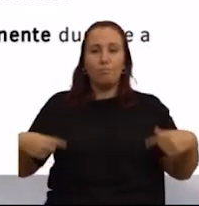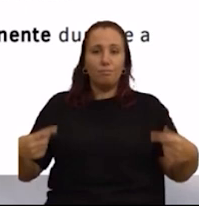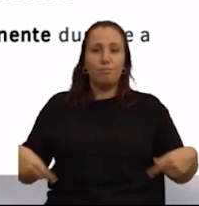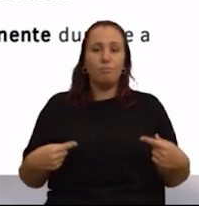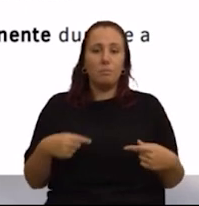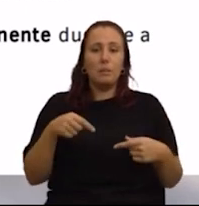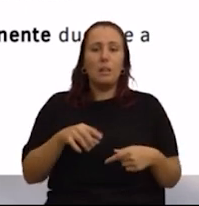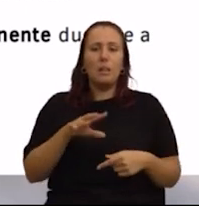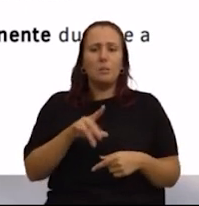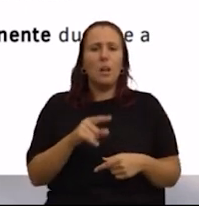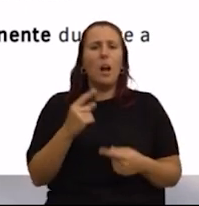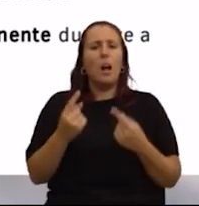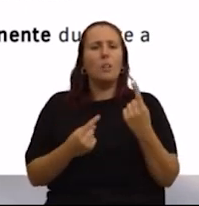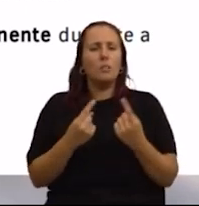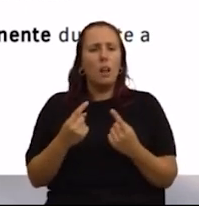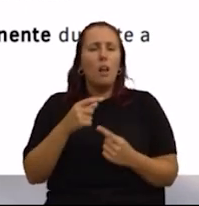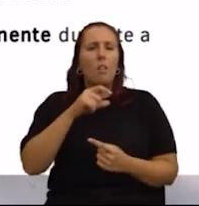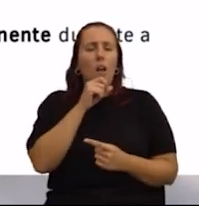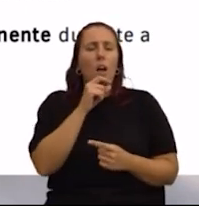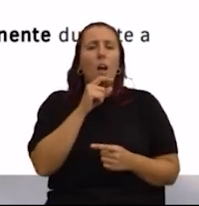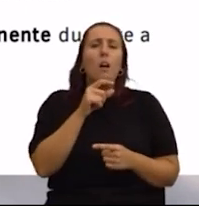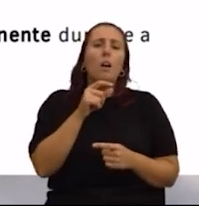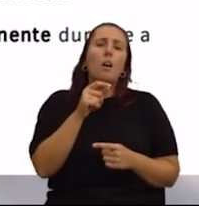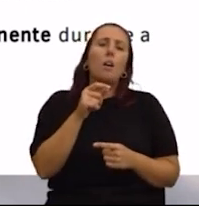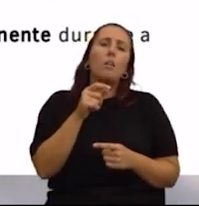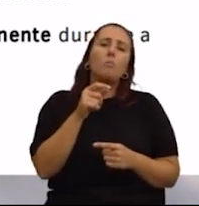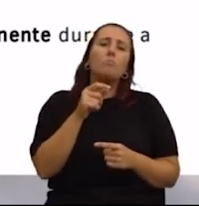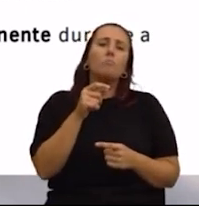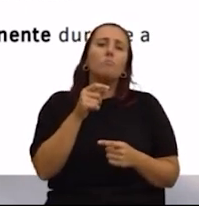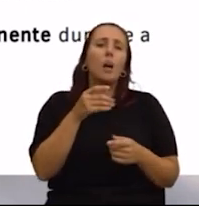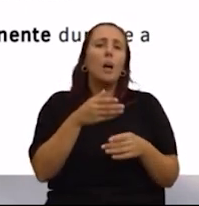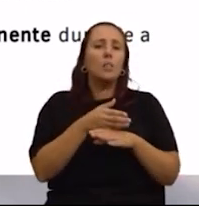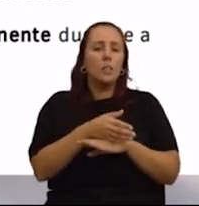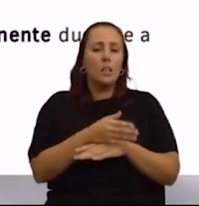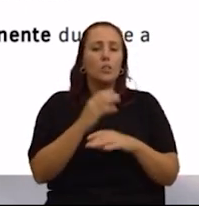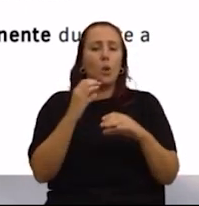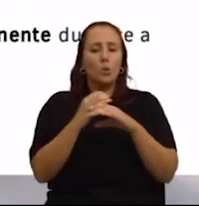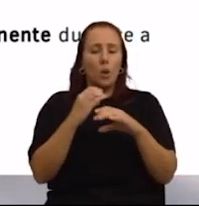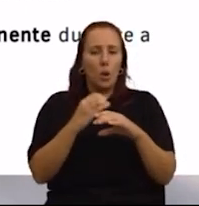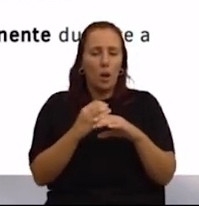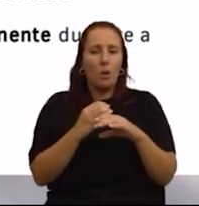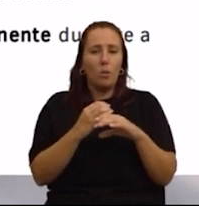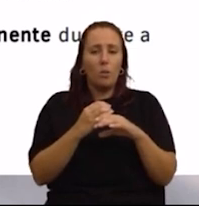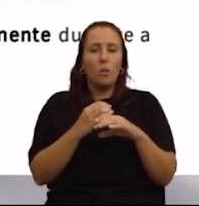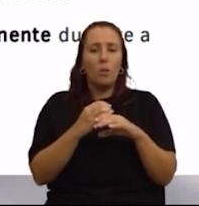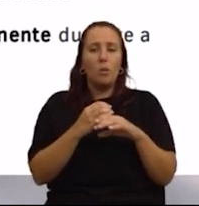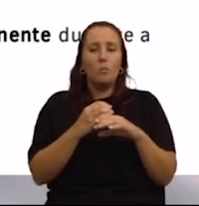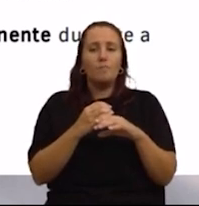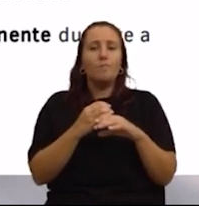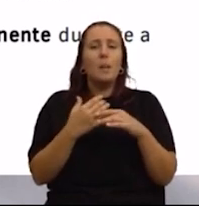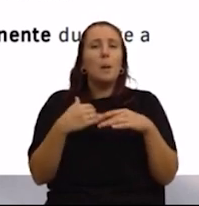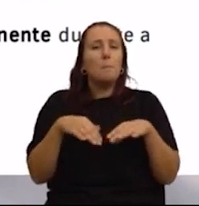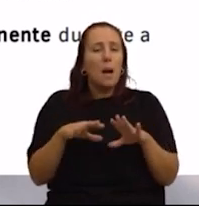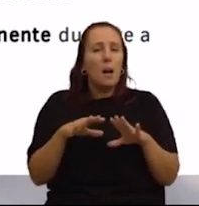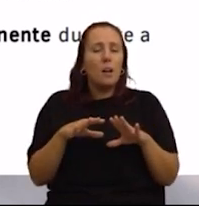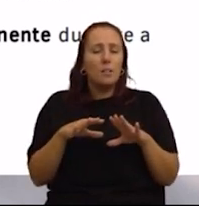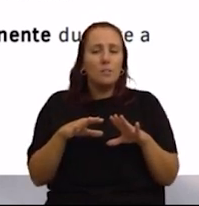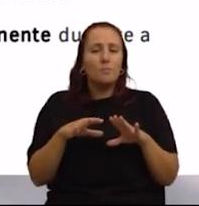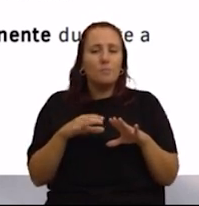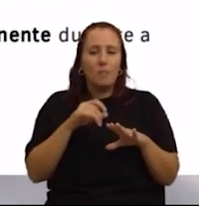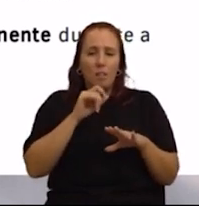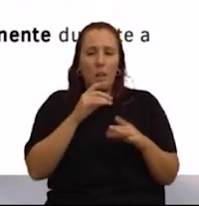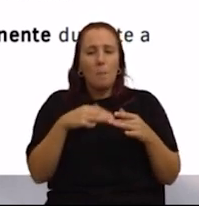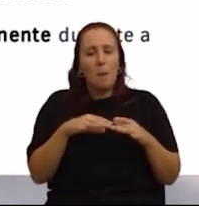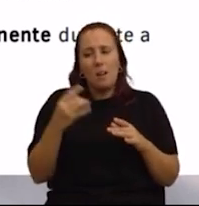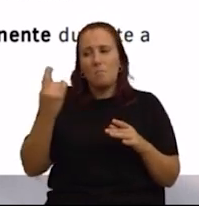já têm, às vezes, a possibilidade de, de facto, conseguir aceder a um autocarro e o utilizar, mas estão necessariamente